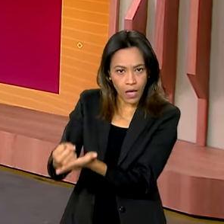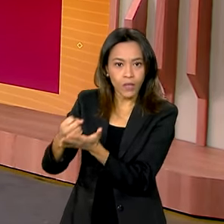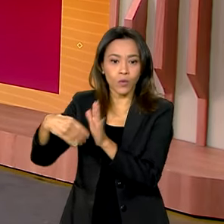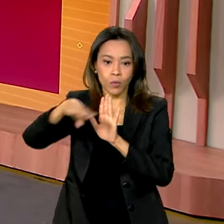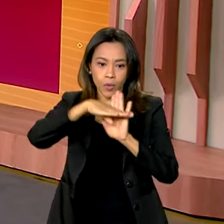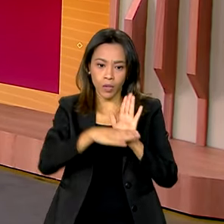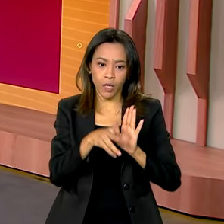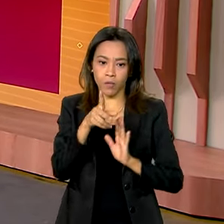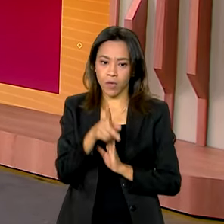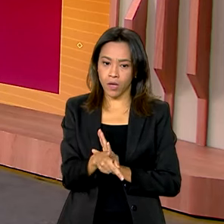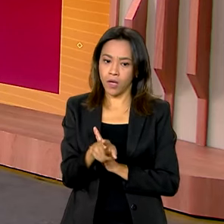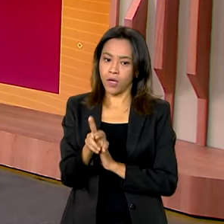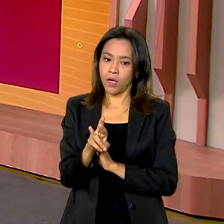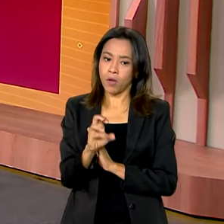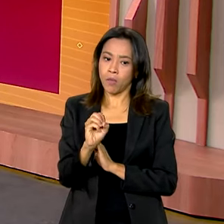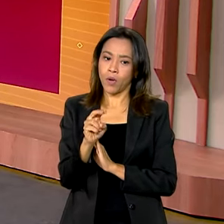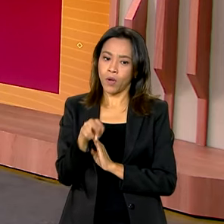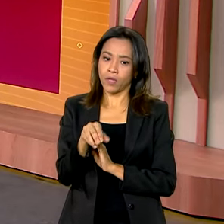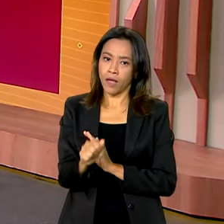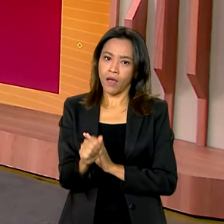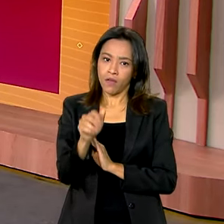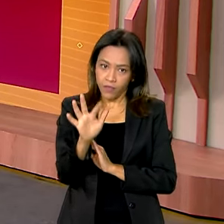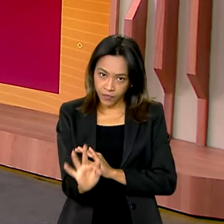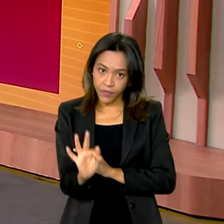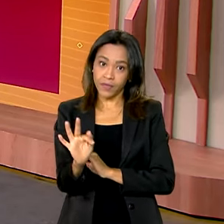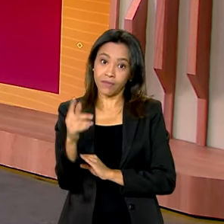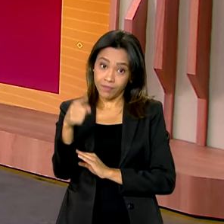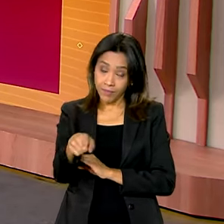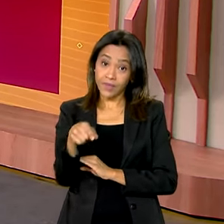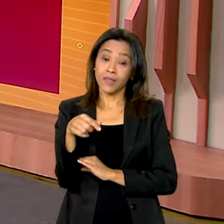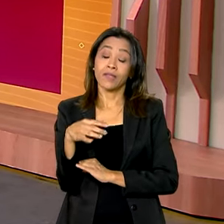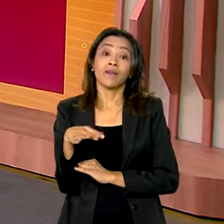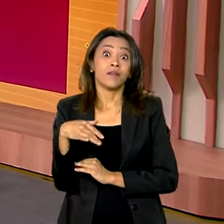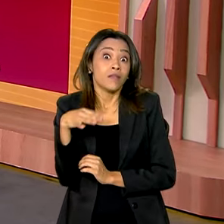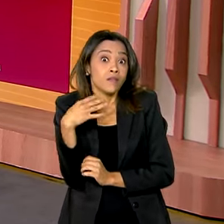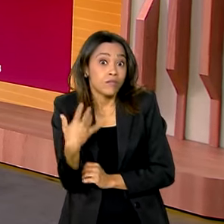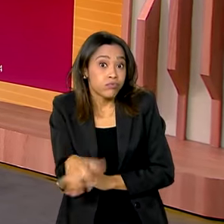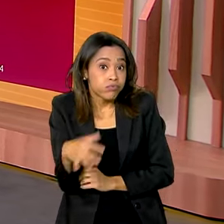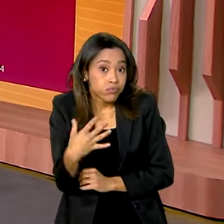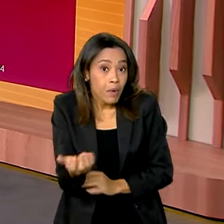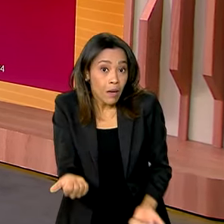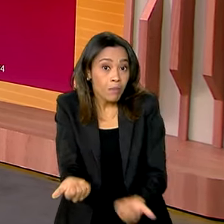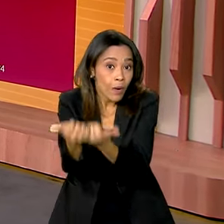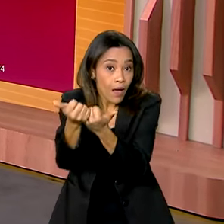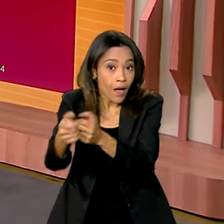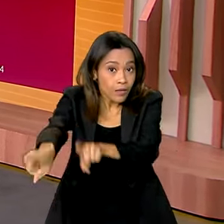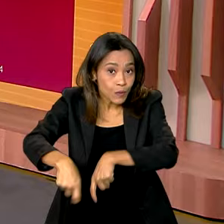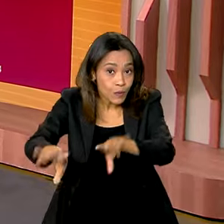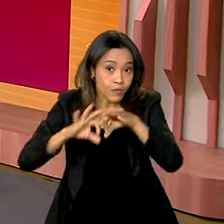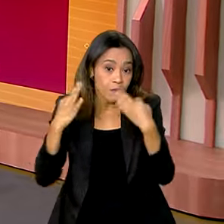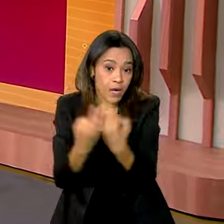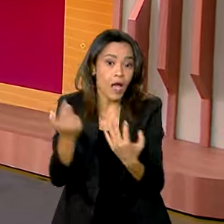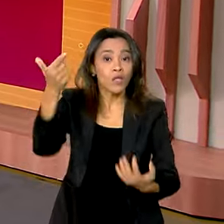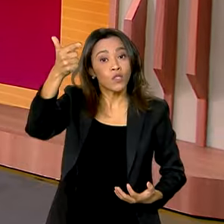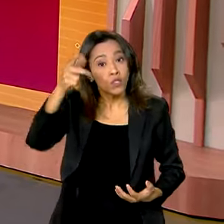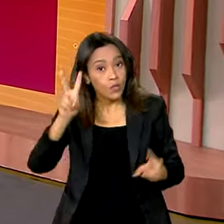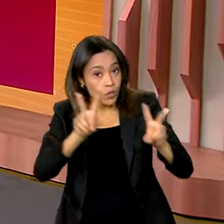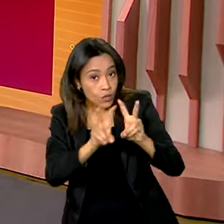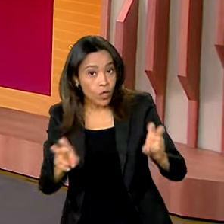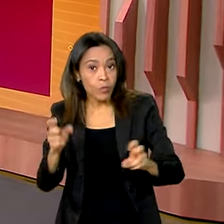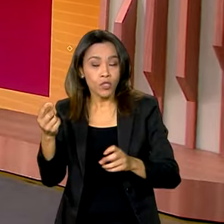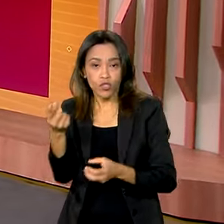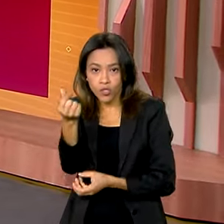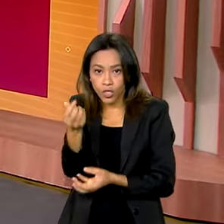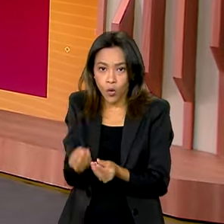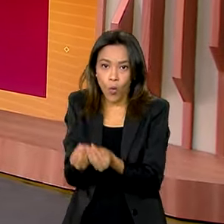,2 milhão de crédito para a produção desses agricultores familiares. E quando a gente fala em transferência de renda, a gente tem